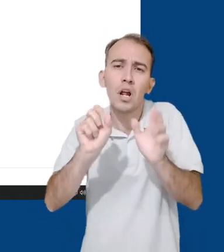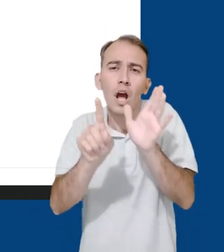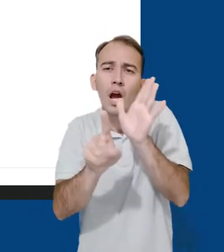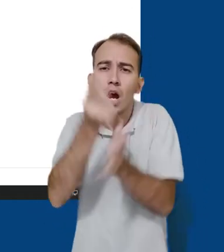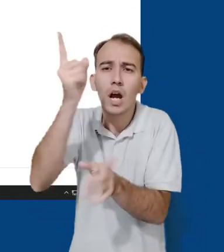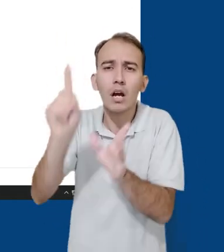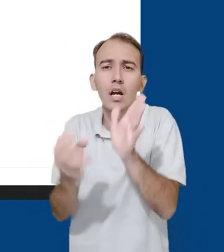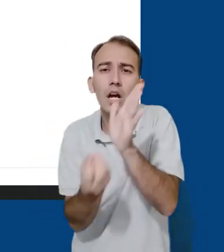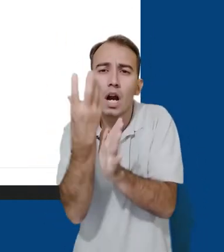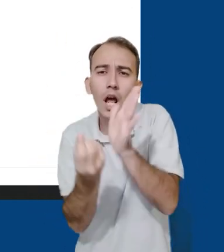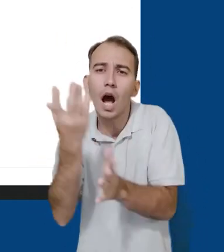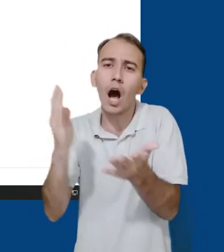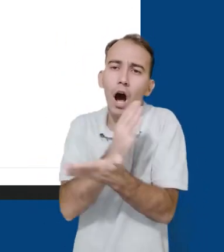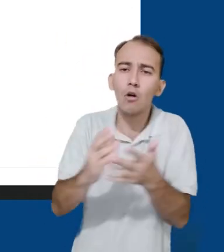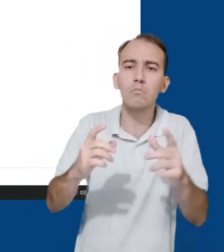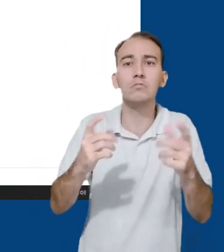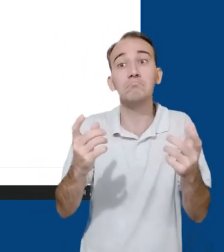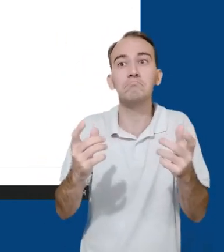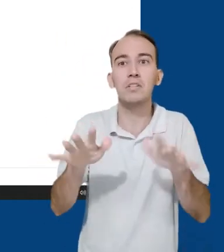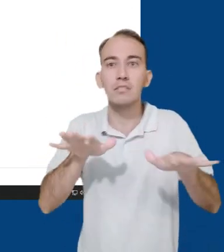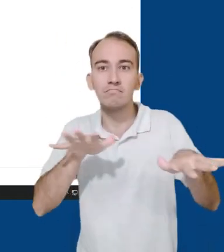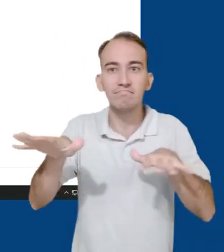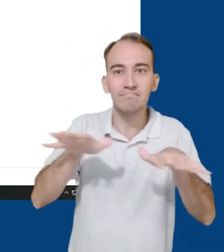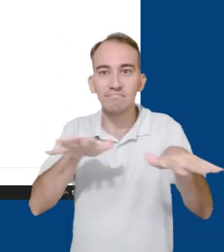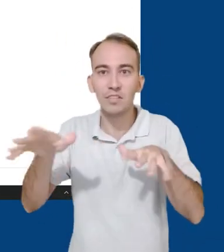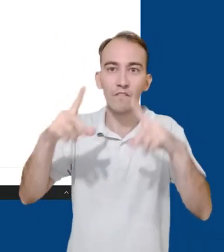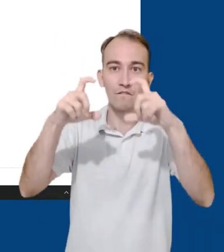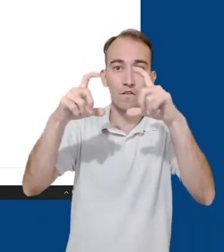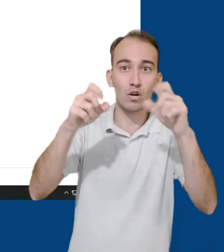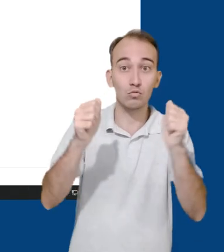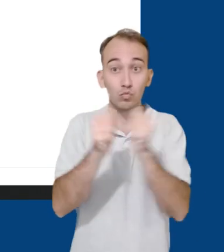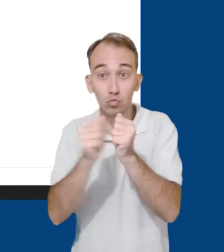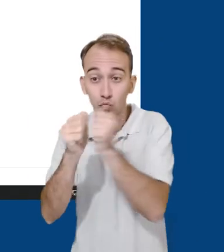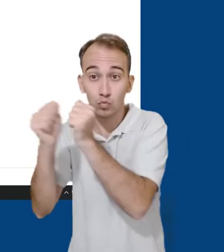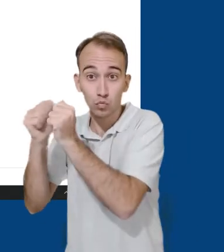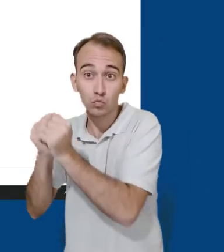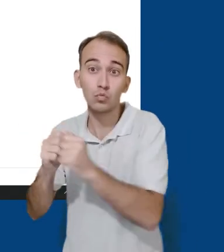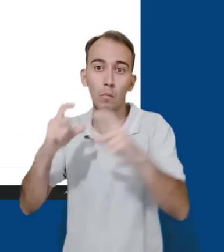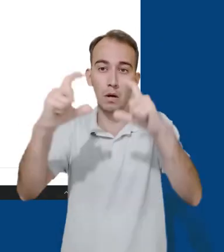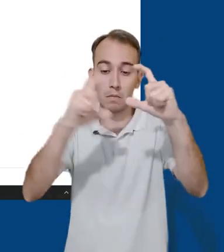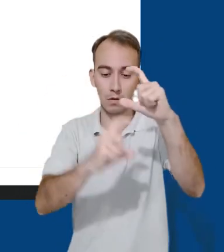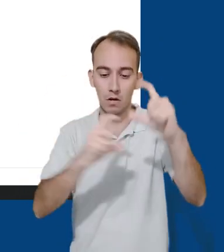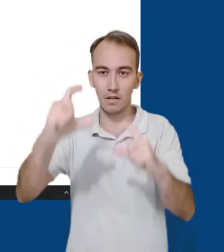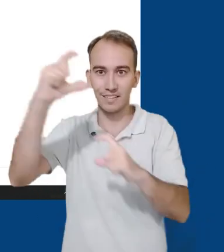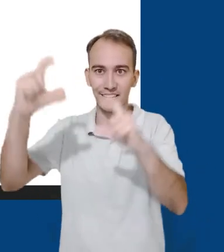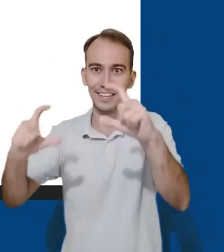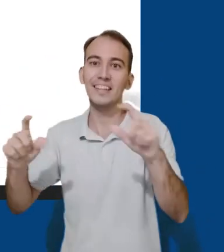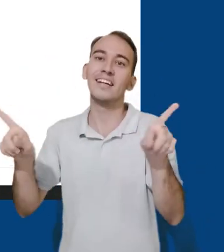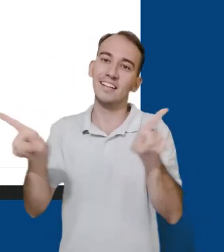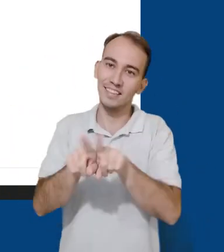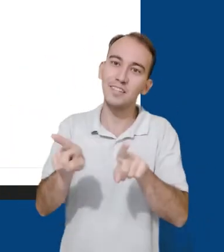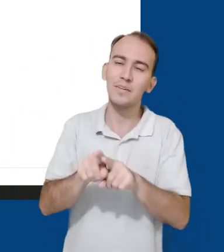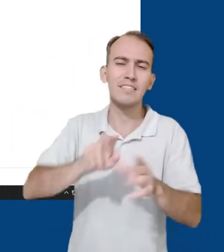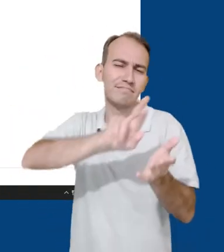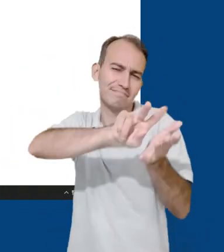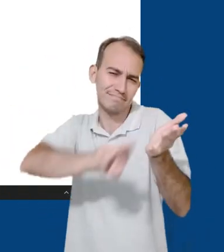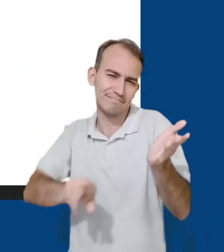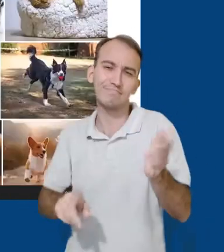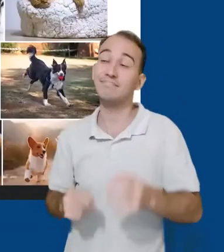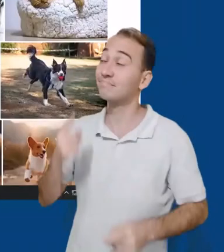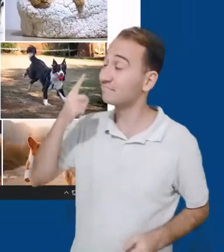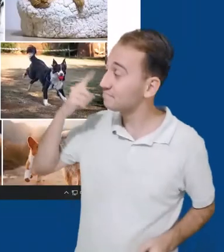animações no menu superior desta aba. As criações feitas na aba Para Você